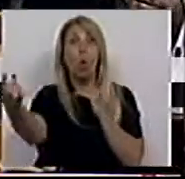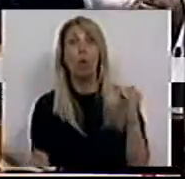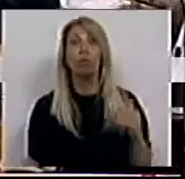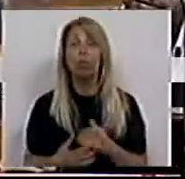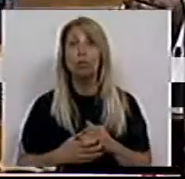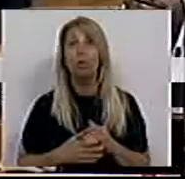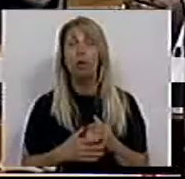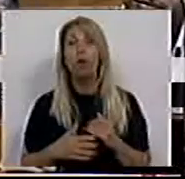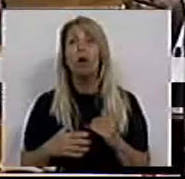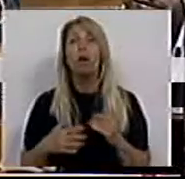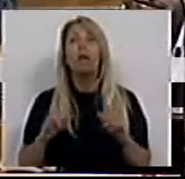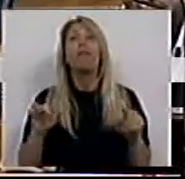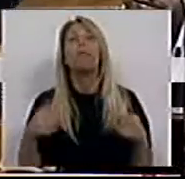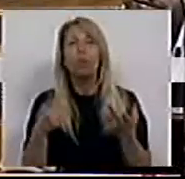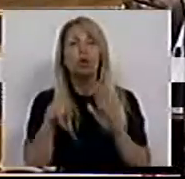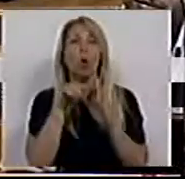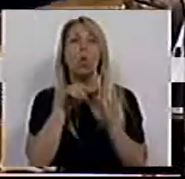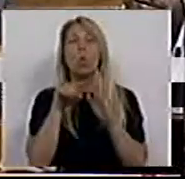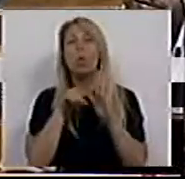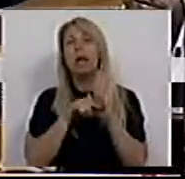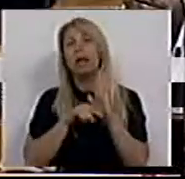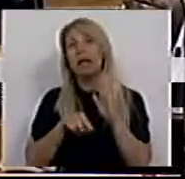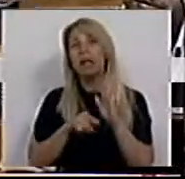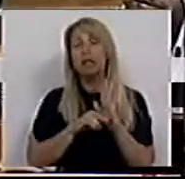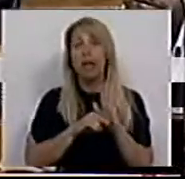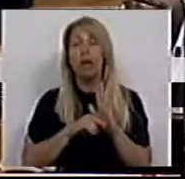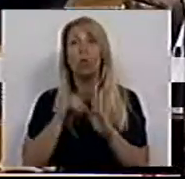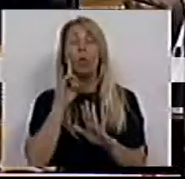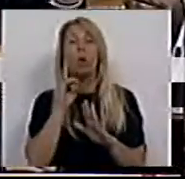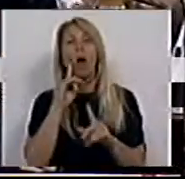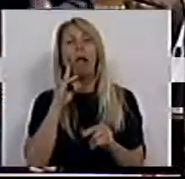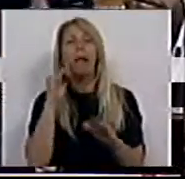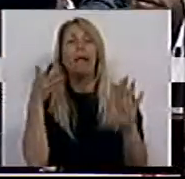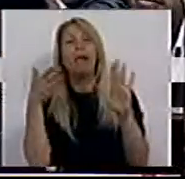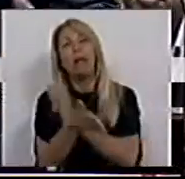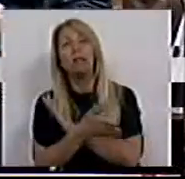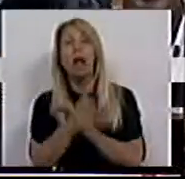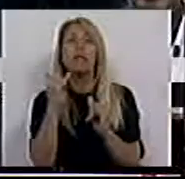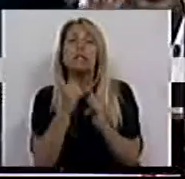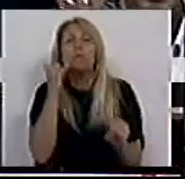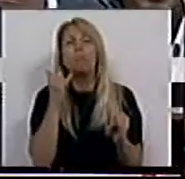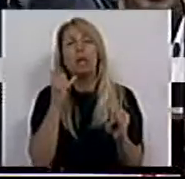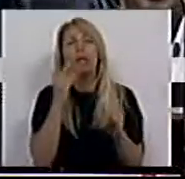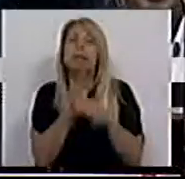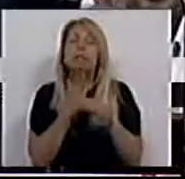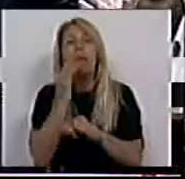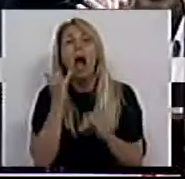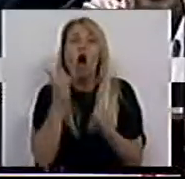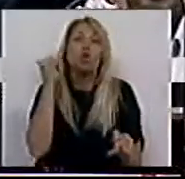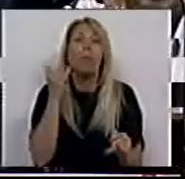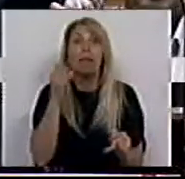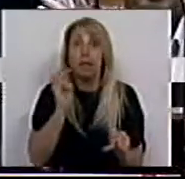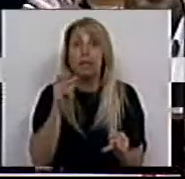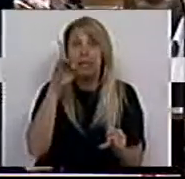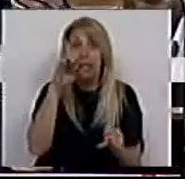da entrada semiautomática ao fim de seis anos consecutivos, que é um critério que não se percebe a onda